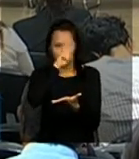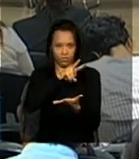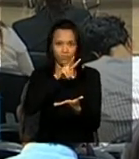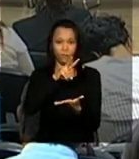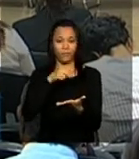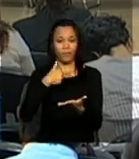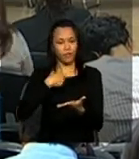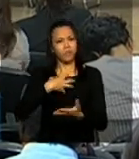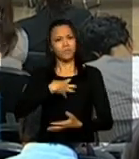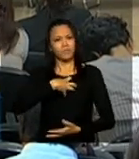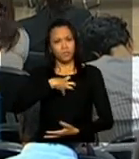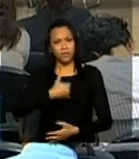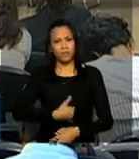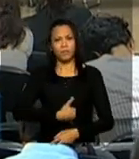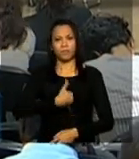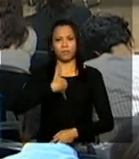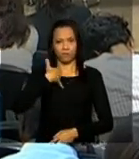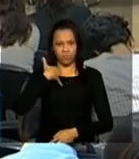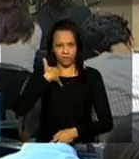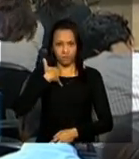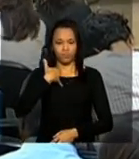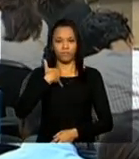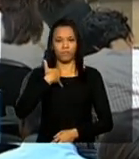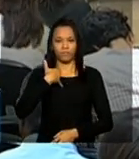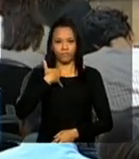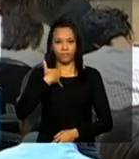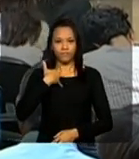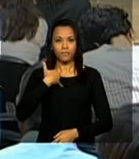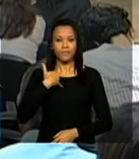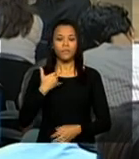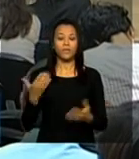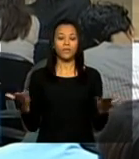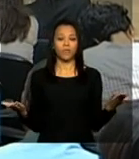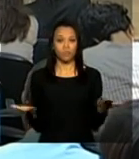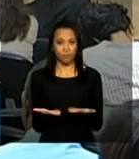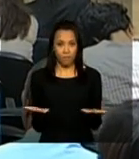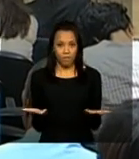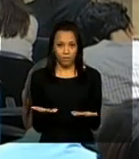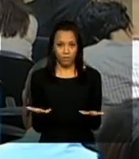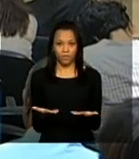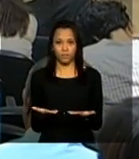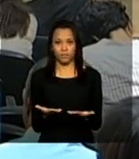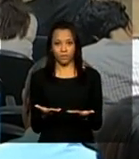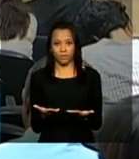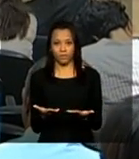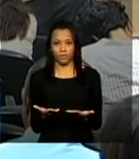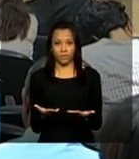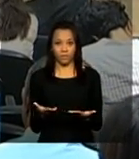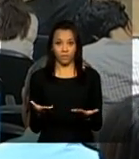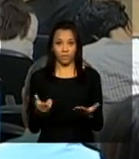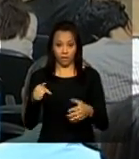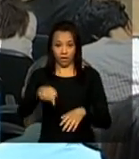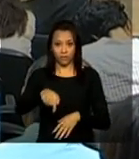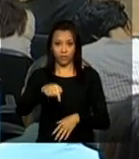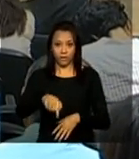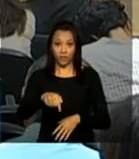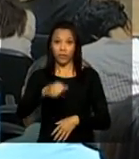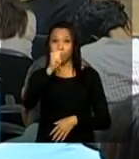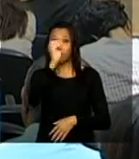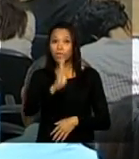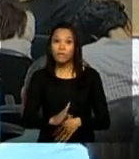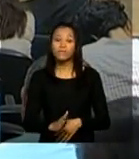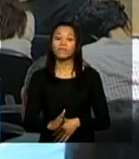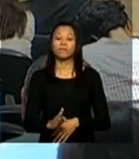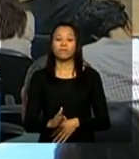orgulho muito grande de servir neste momento o Brasil